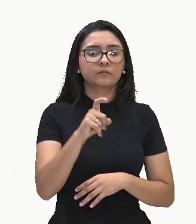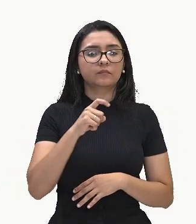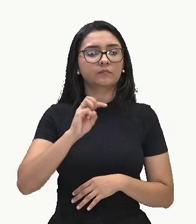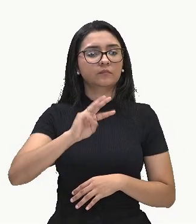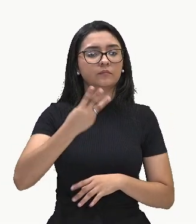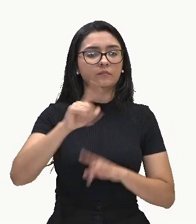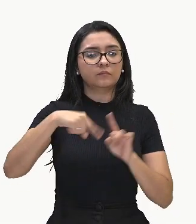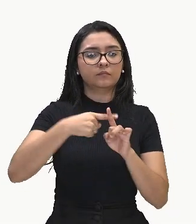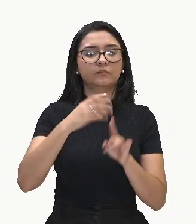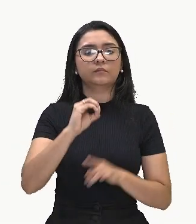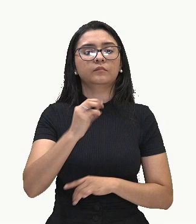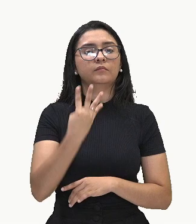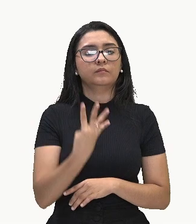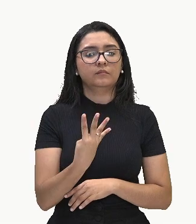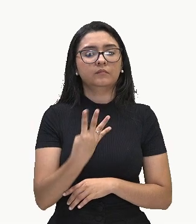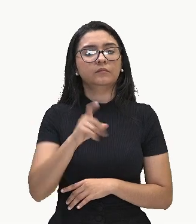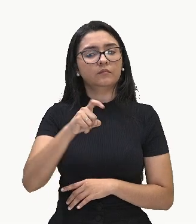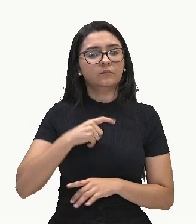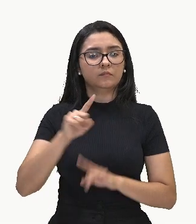Efetuando a minha subtração.